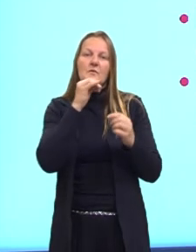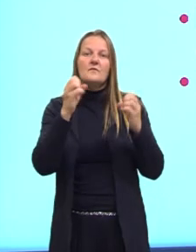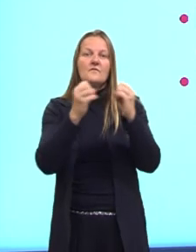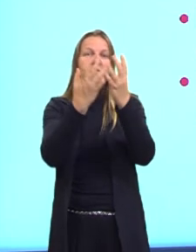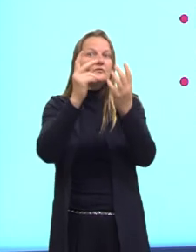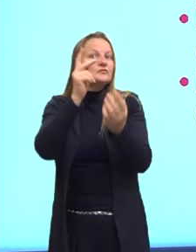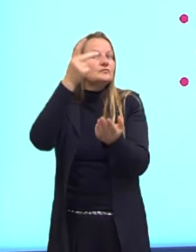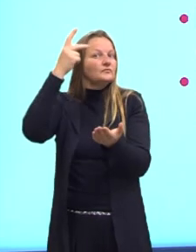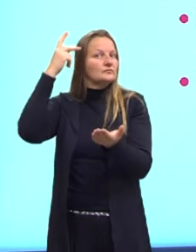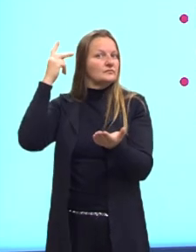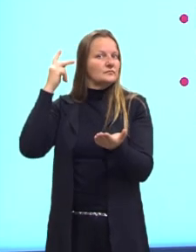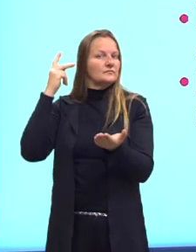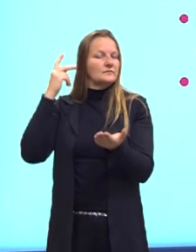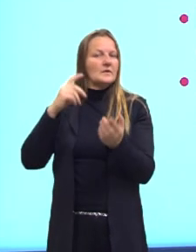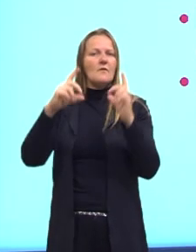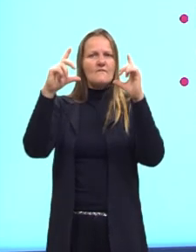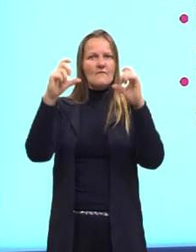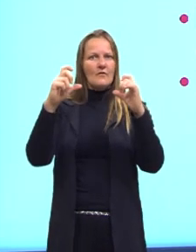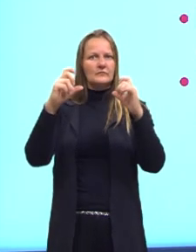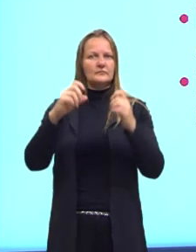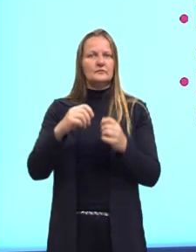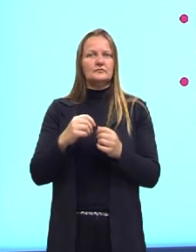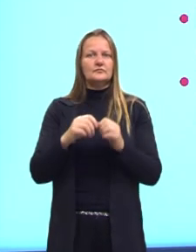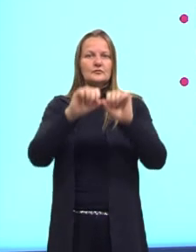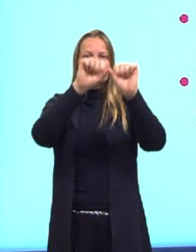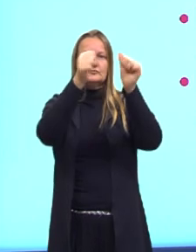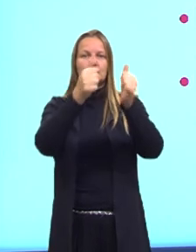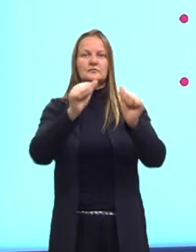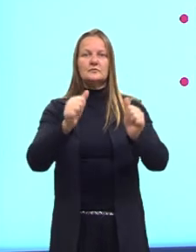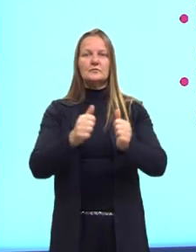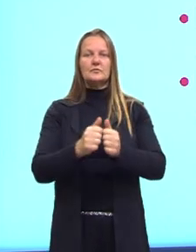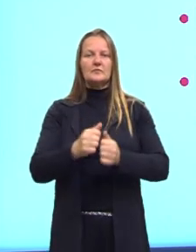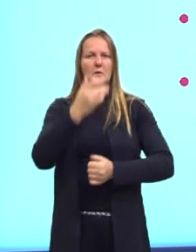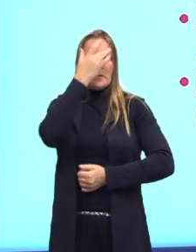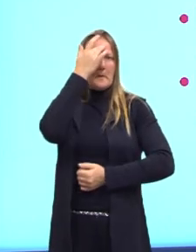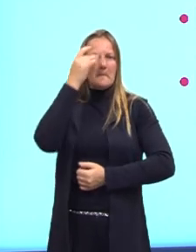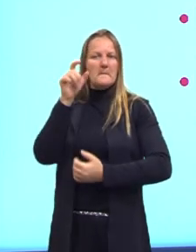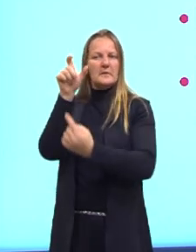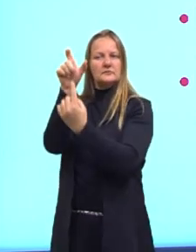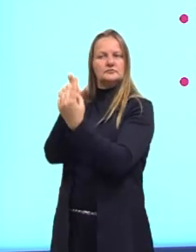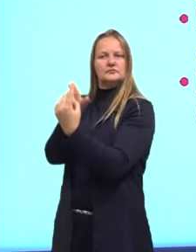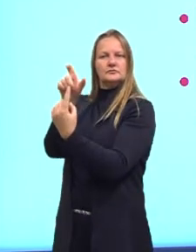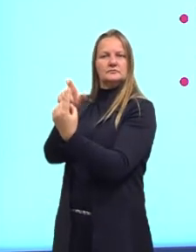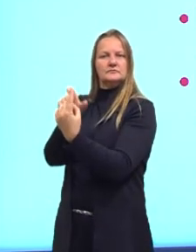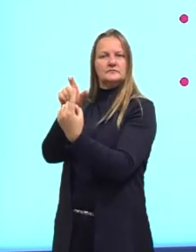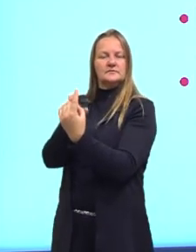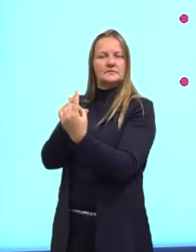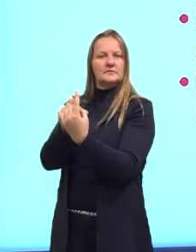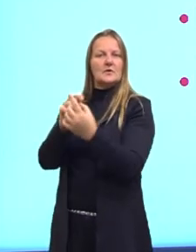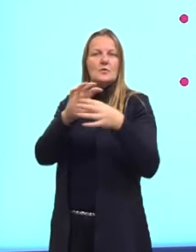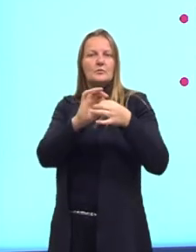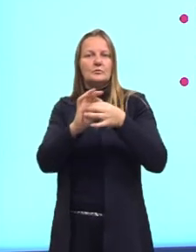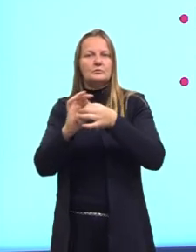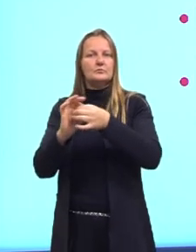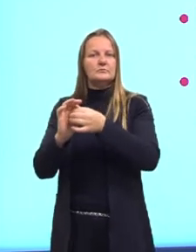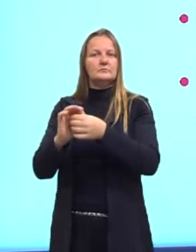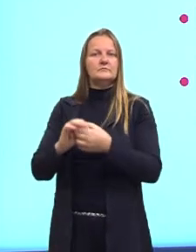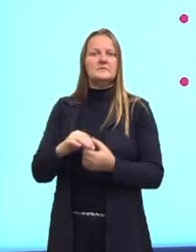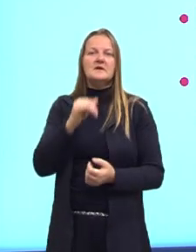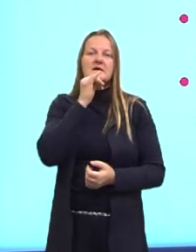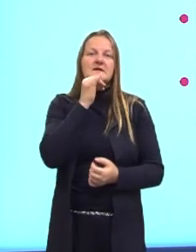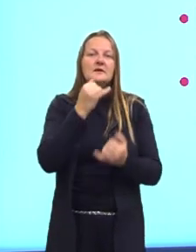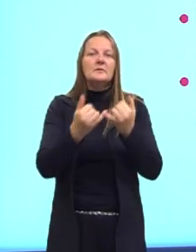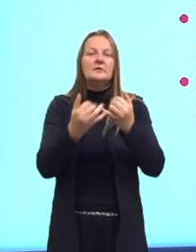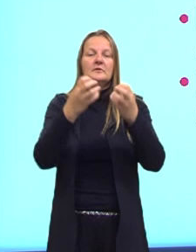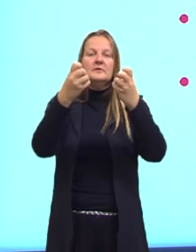histórico, a gente pode trazer a imagem de uma pessoa que faz parte daquele evento histórico. Como,